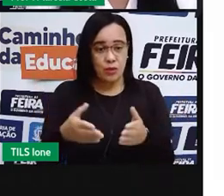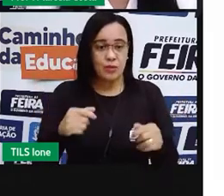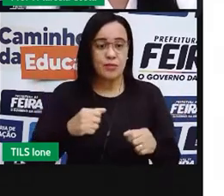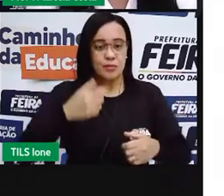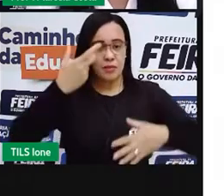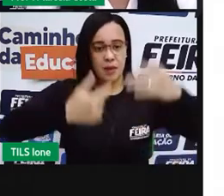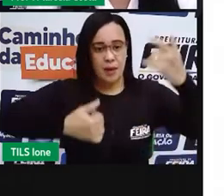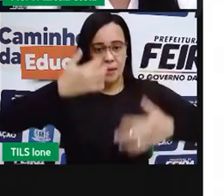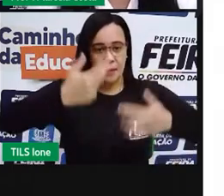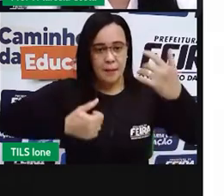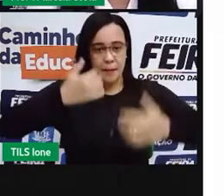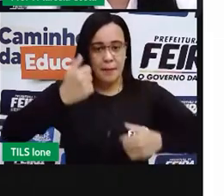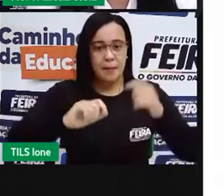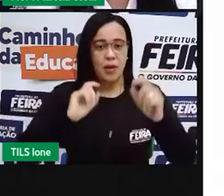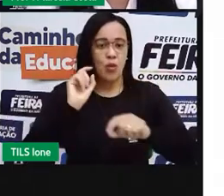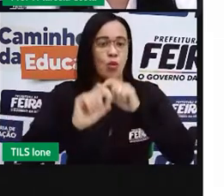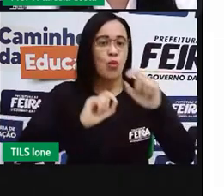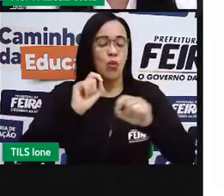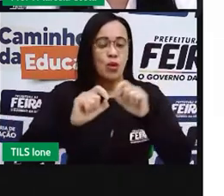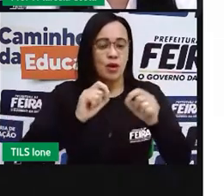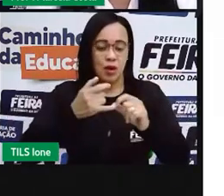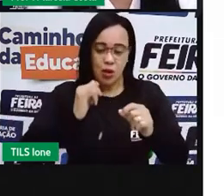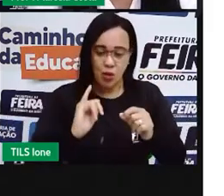um culto fabuloso.